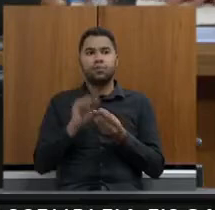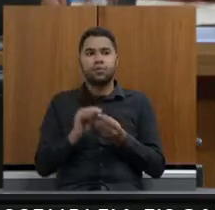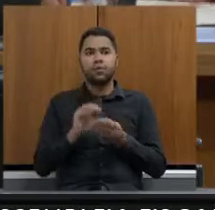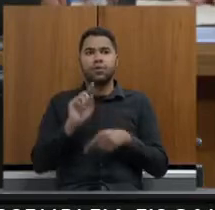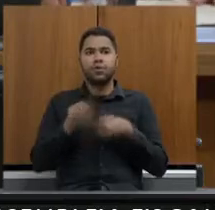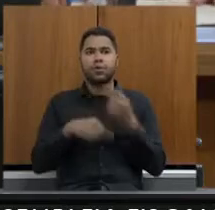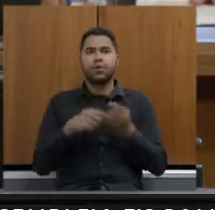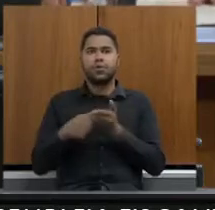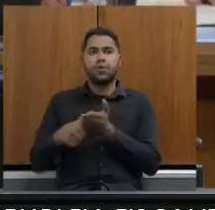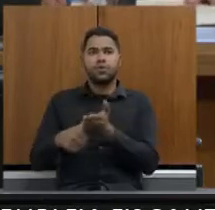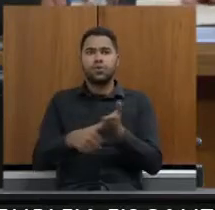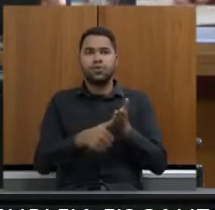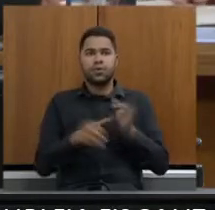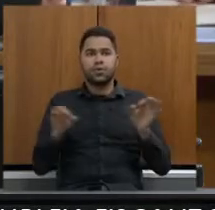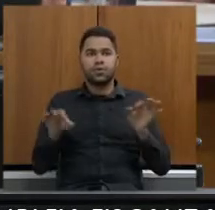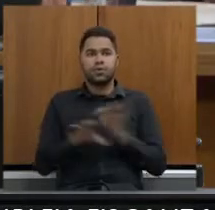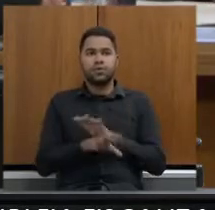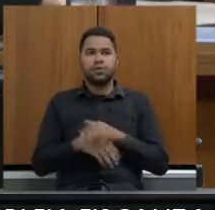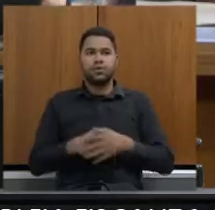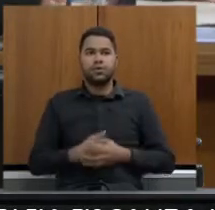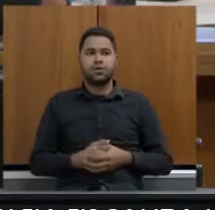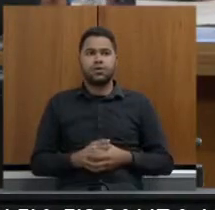os membros e nós encerraremos então